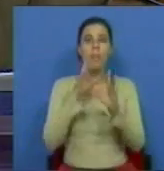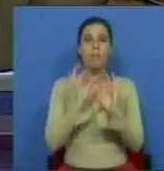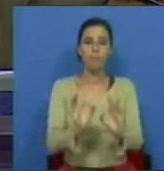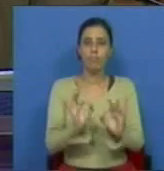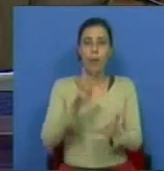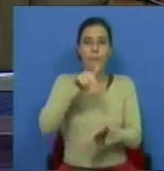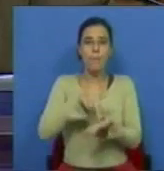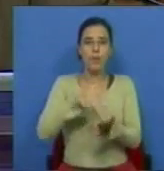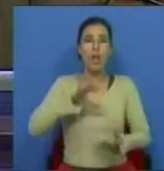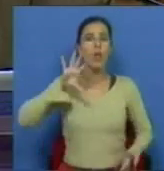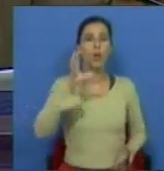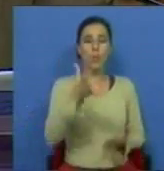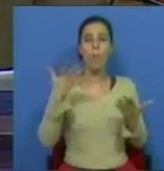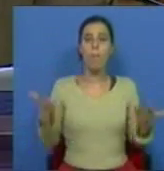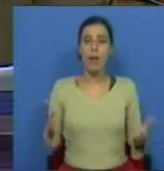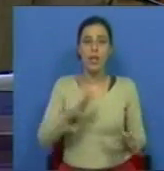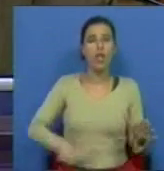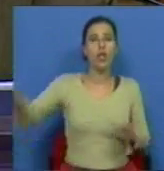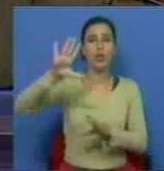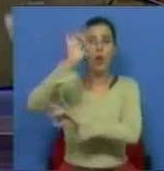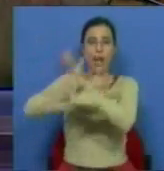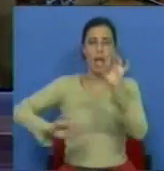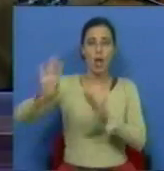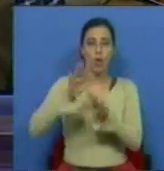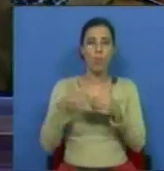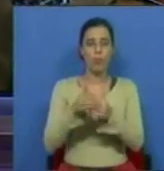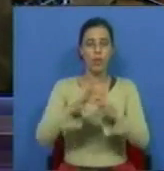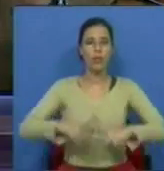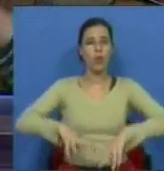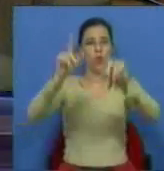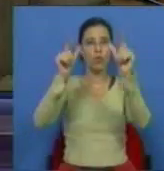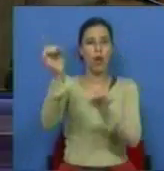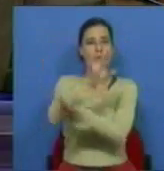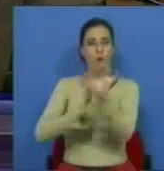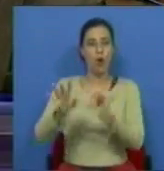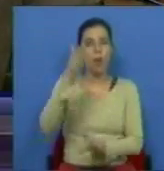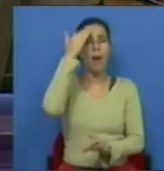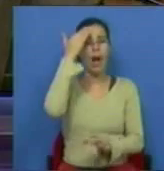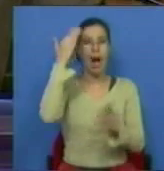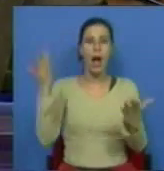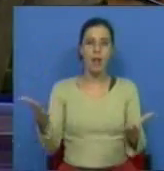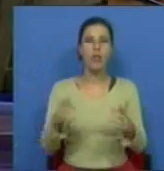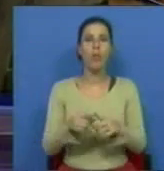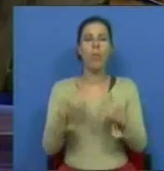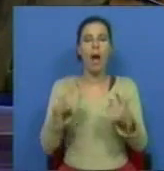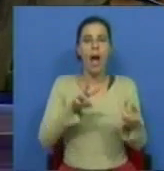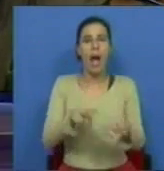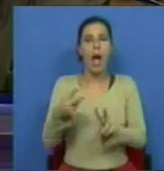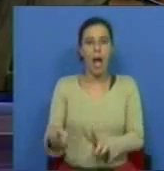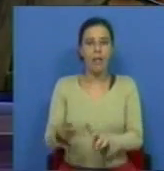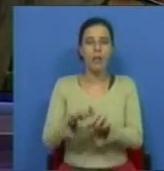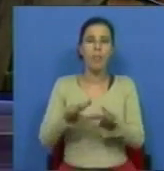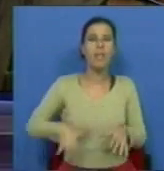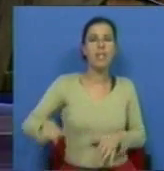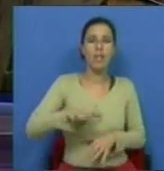preservação da posição do país na zona euro e no processo de construção europeia, entendem que a alternativa